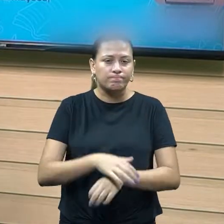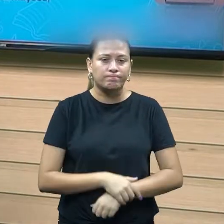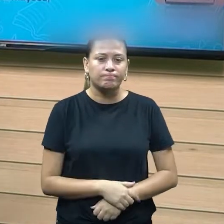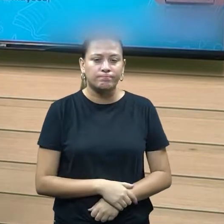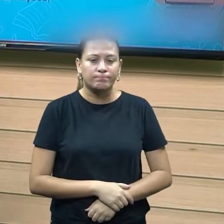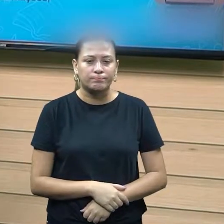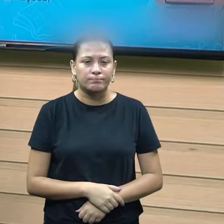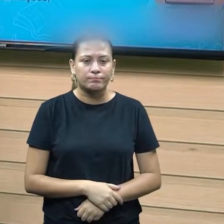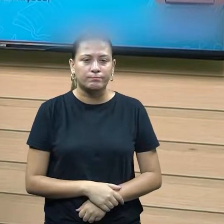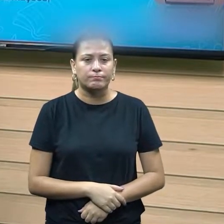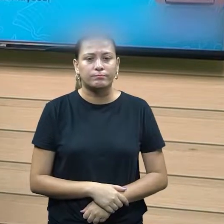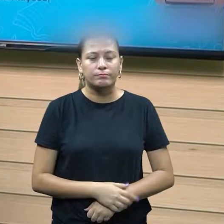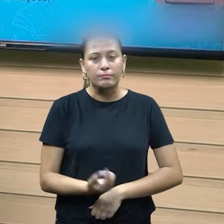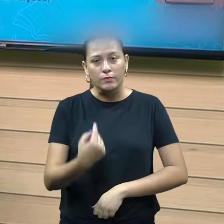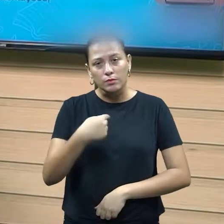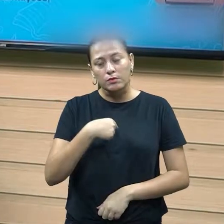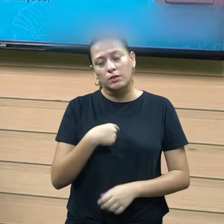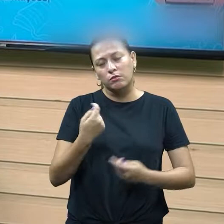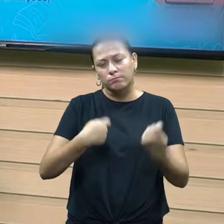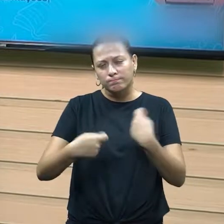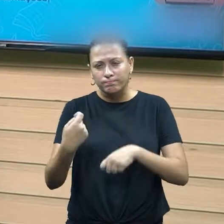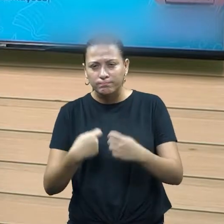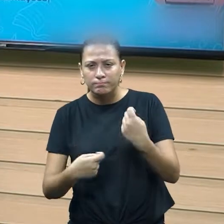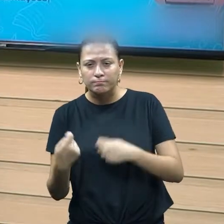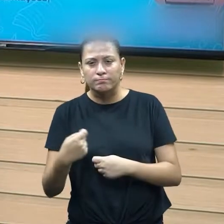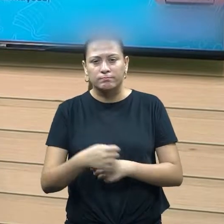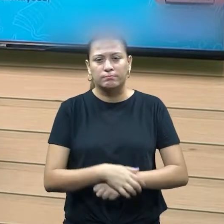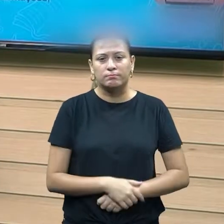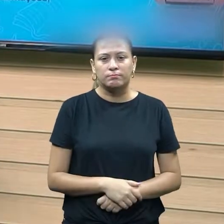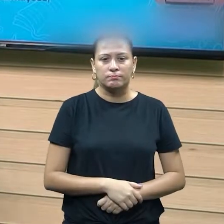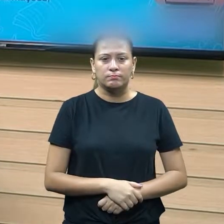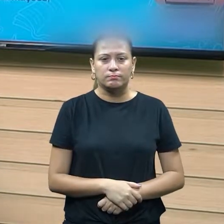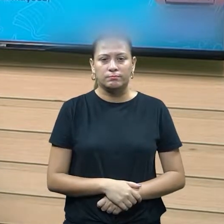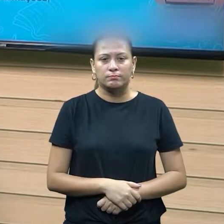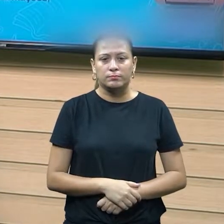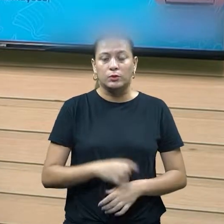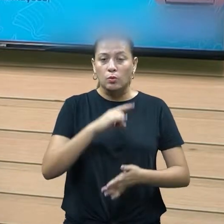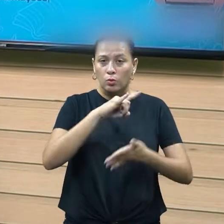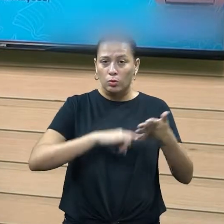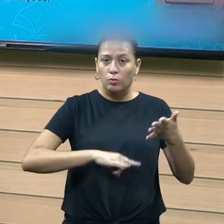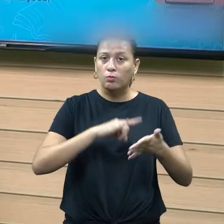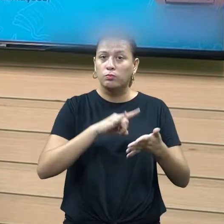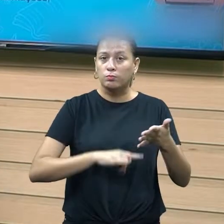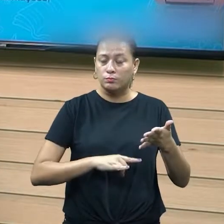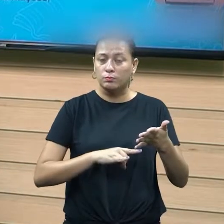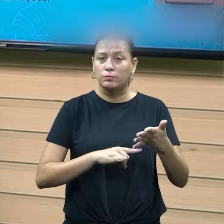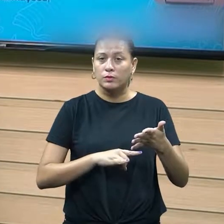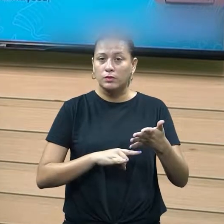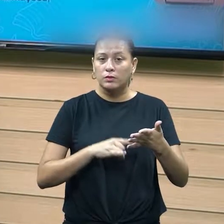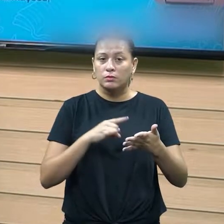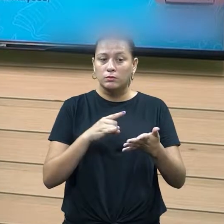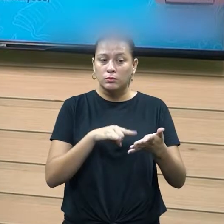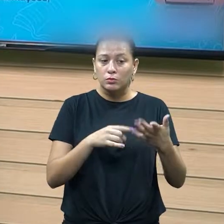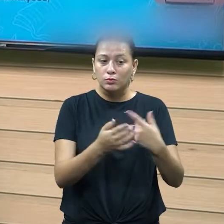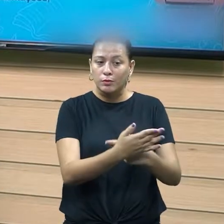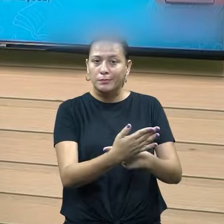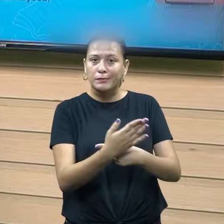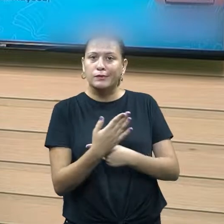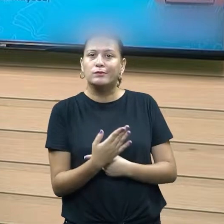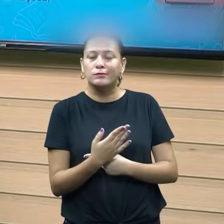diante do que eu vou negociar, eu trazer, né, documentos que vão me auxiliar e muitas das vezes, né, trazer